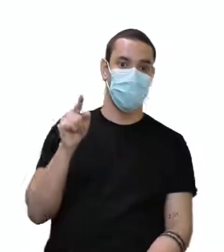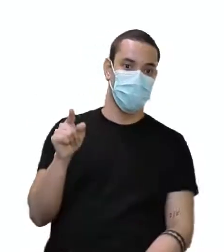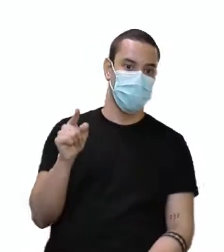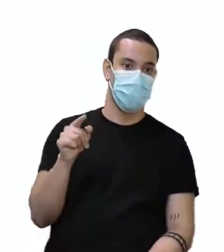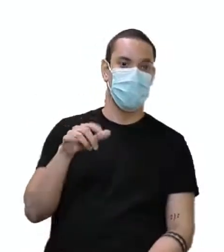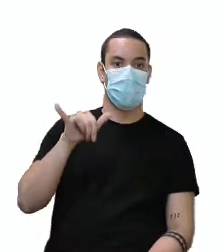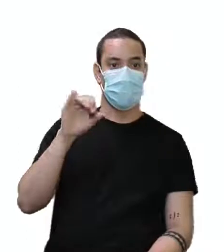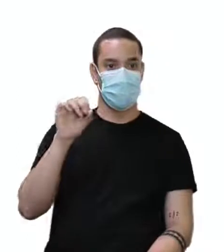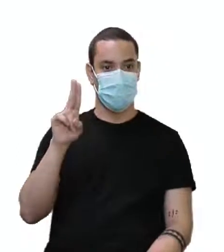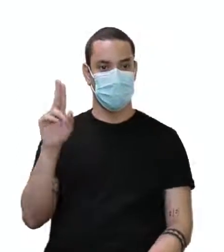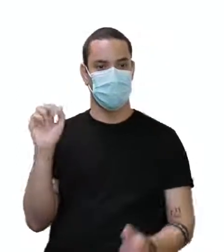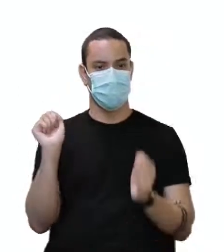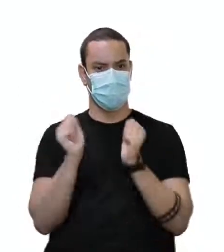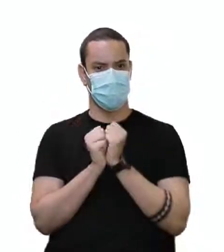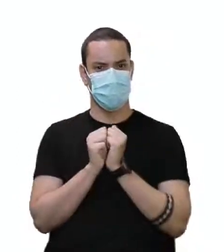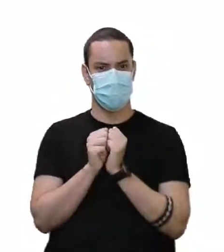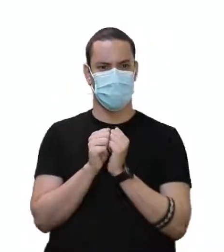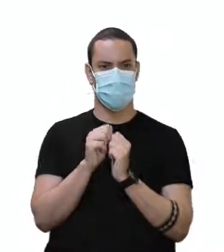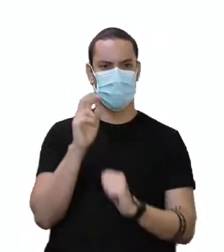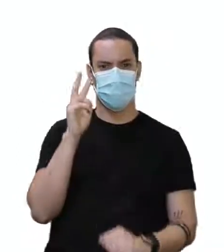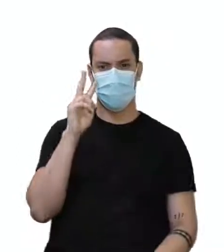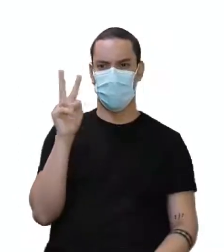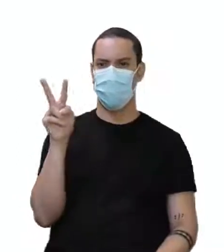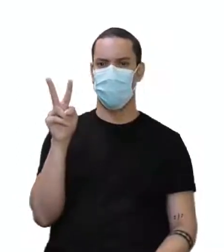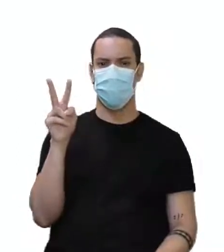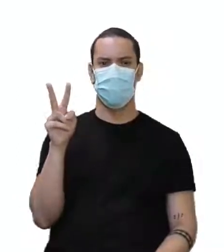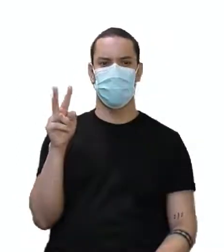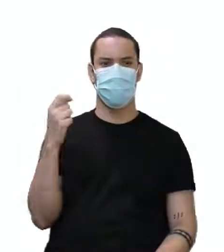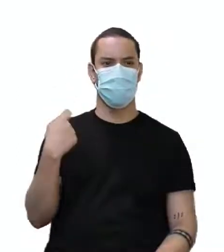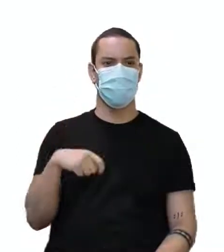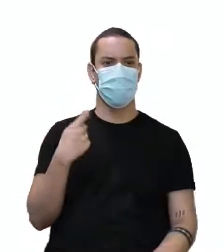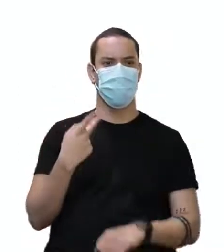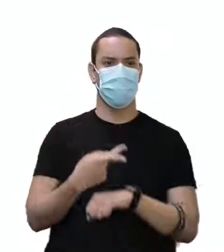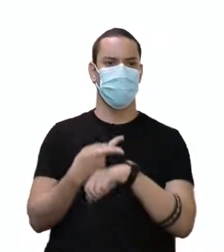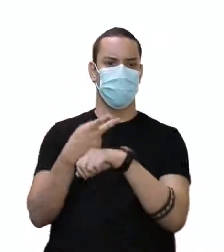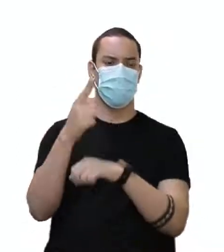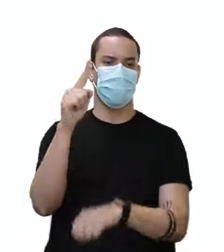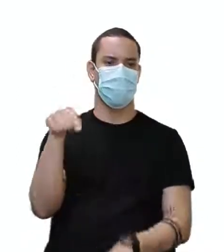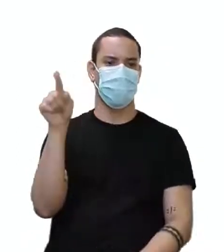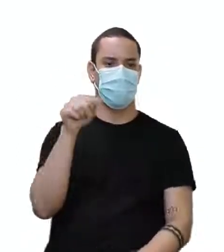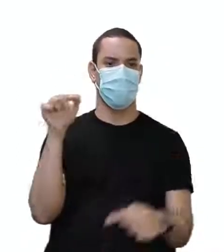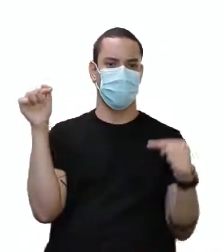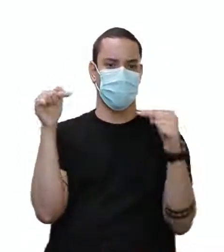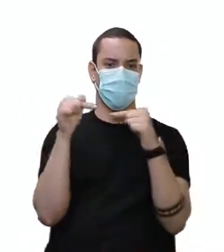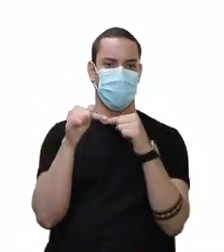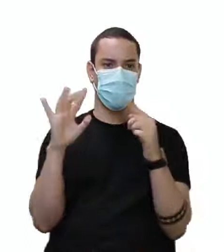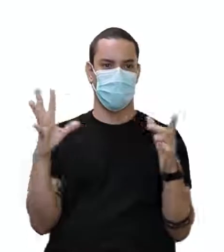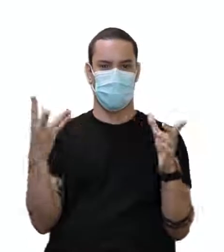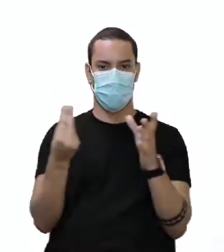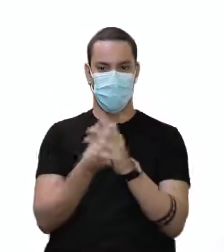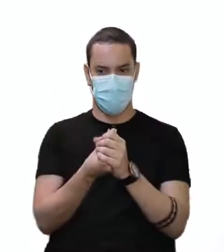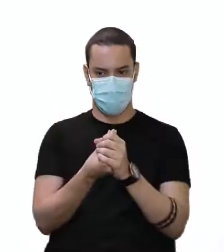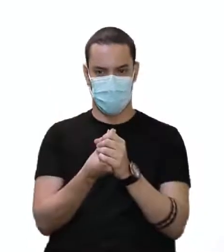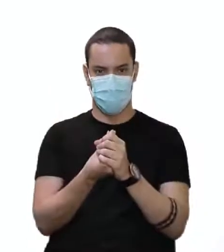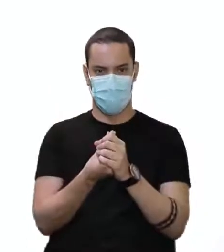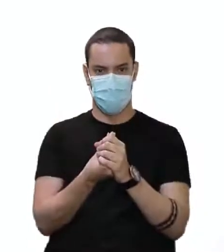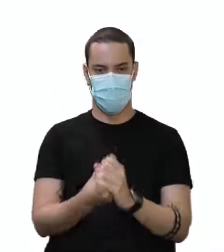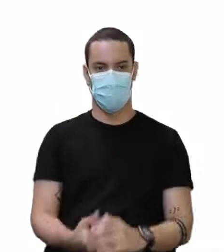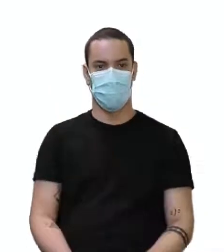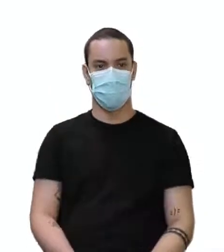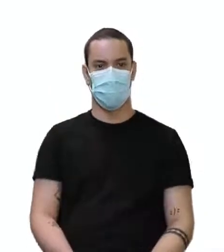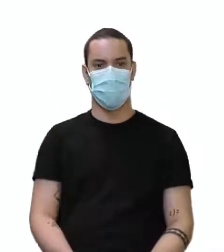com you. E aí, eu olho para o were. Eu sei que vou ter que procurar as alternativas. Que estão no plural. Aliás,